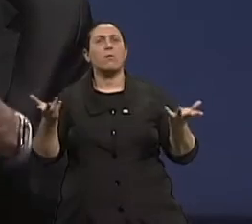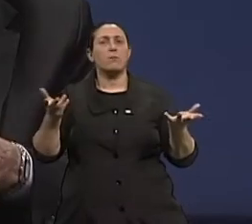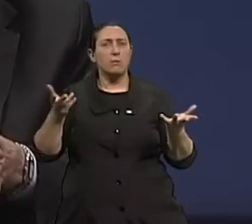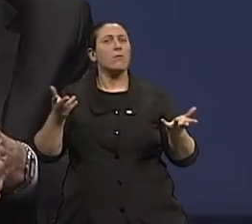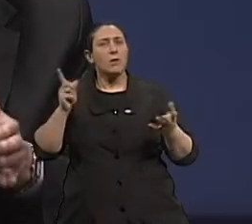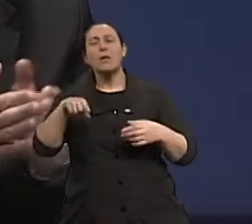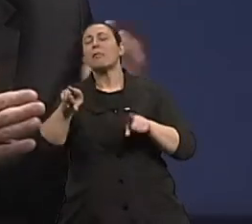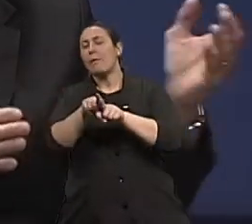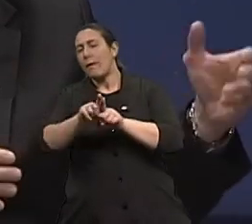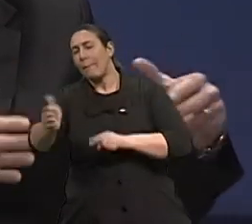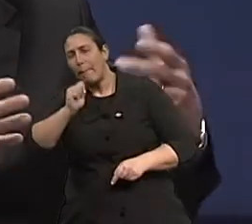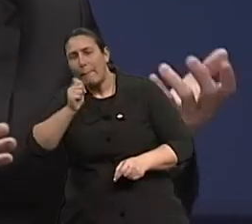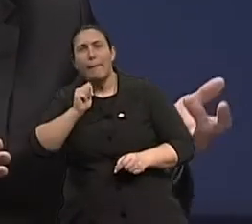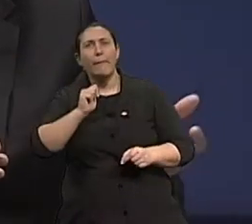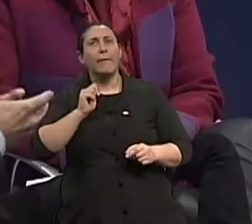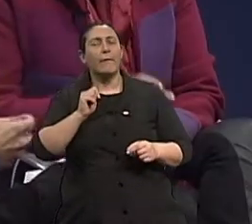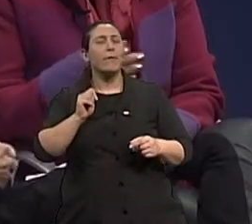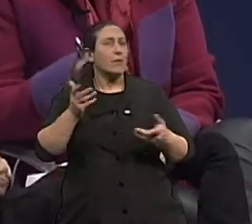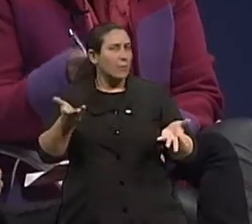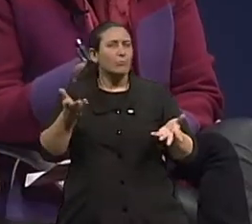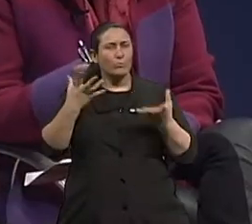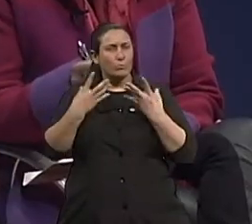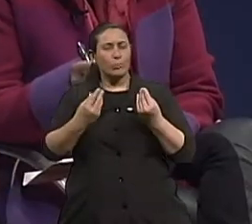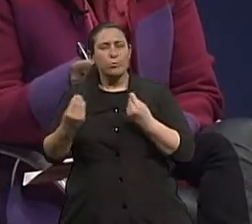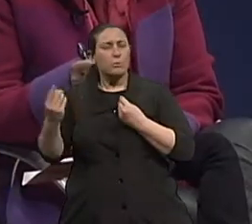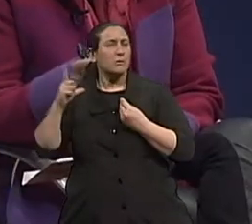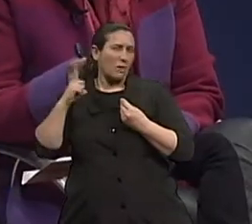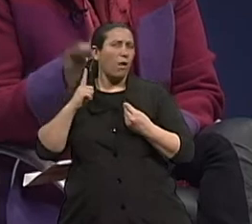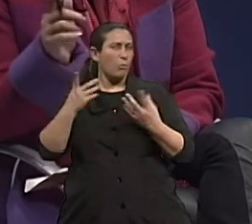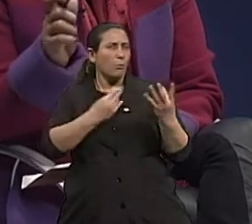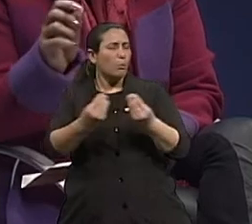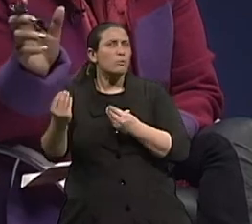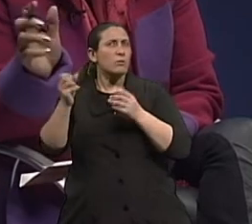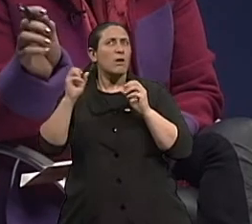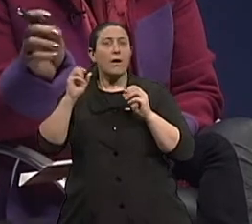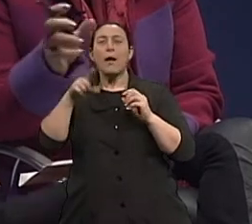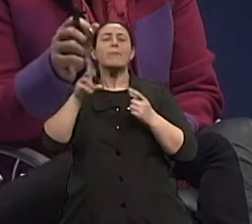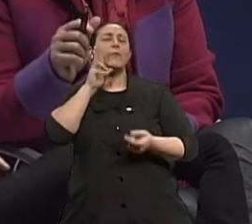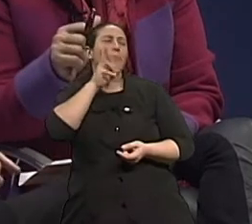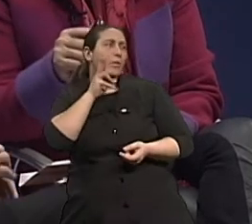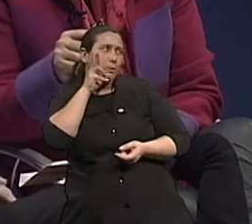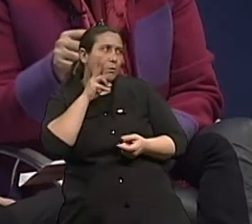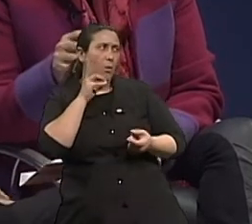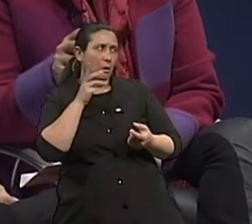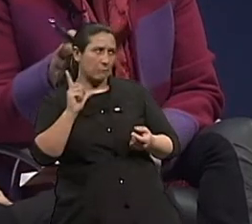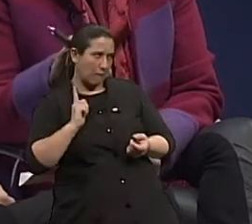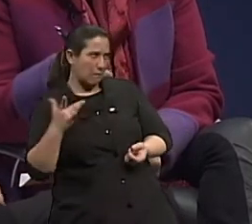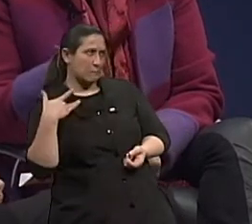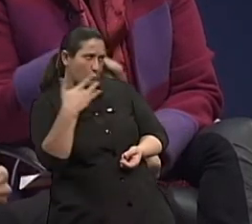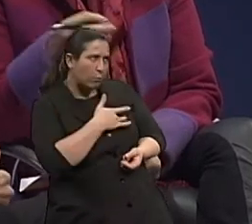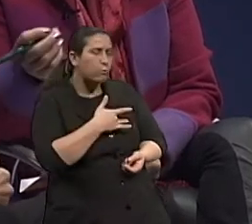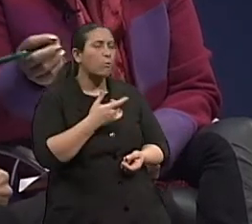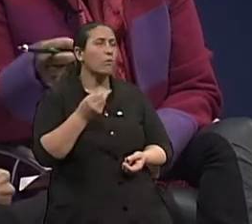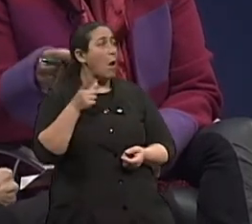vale pro álcool, isso vale pro... Enfim. De beber muito, nosso estado também se bebe muito. Exatamente. Vinho não é tão saudável quando dizem, porque tem